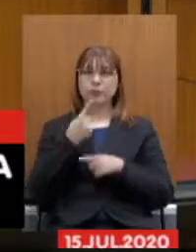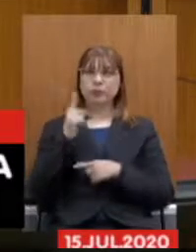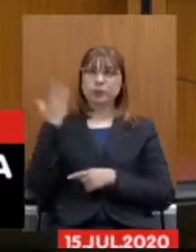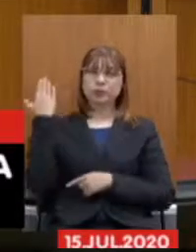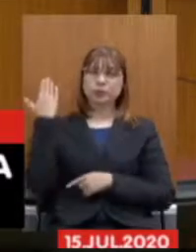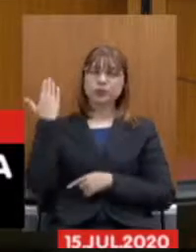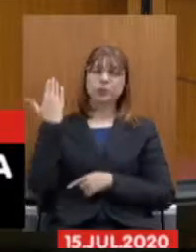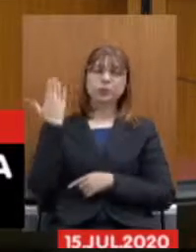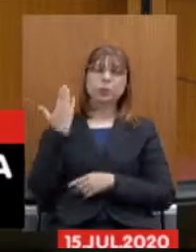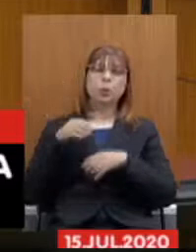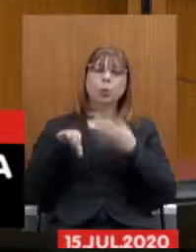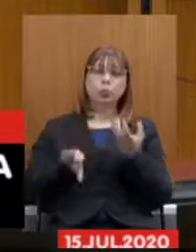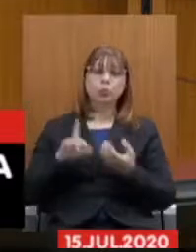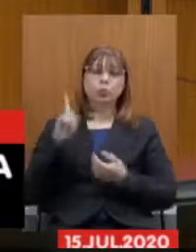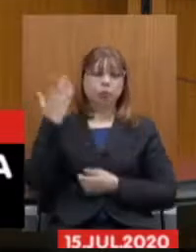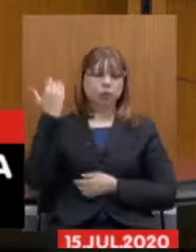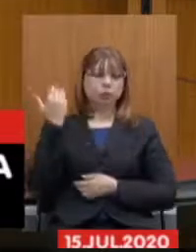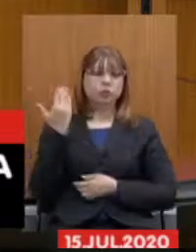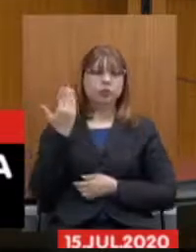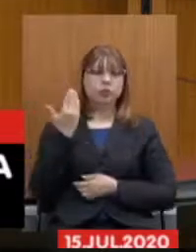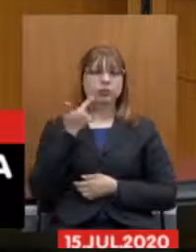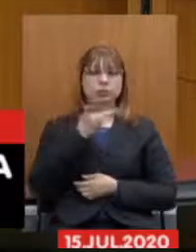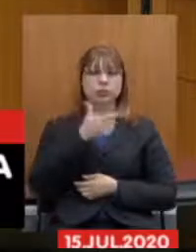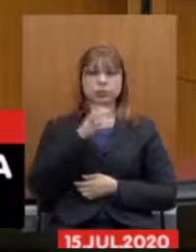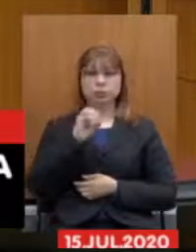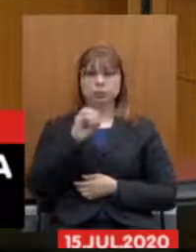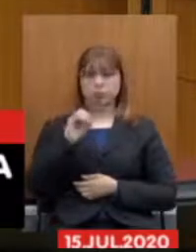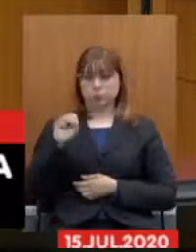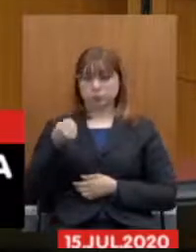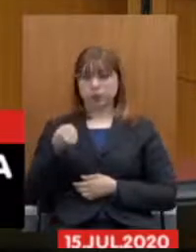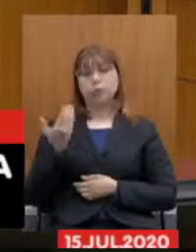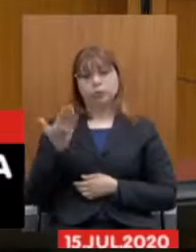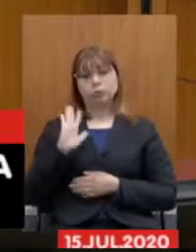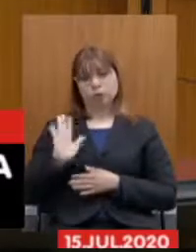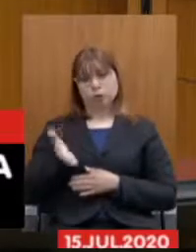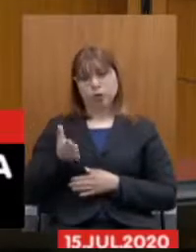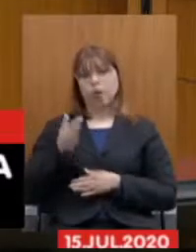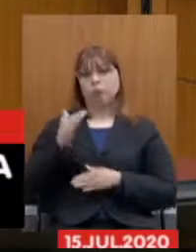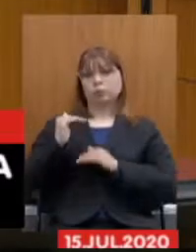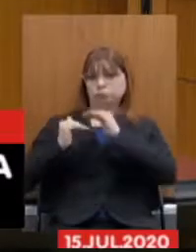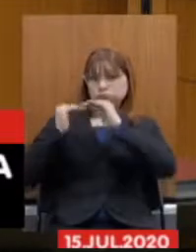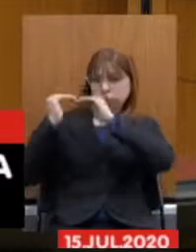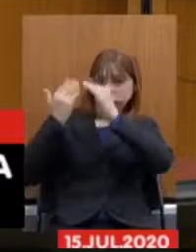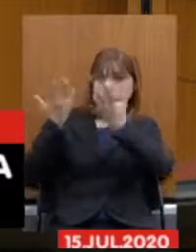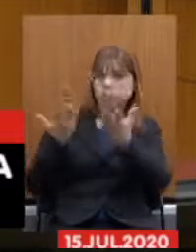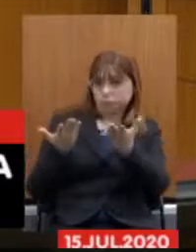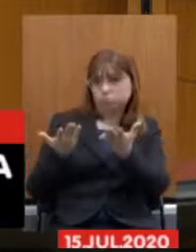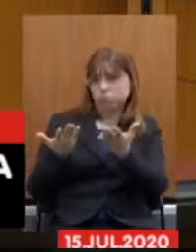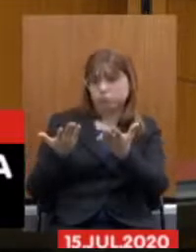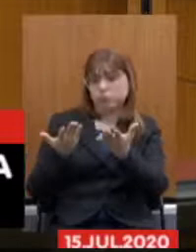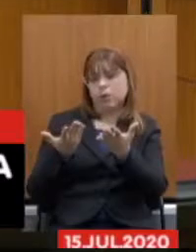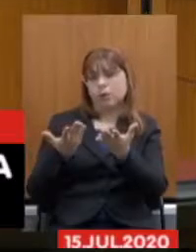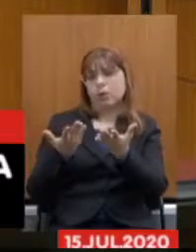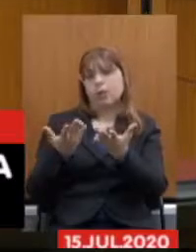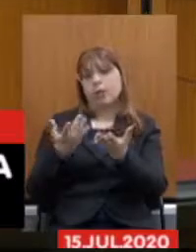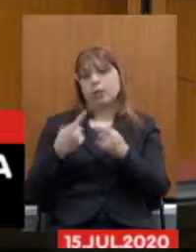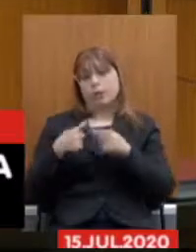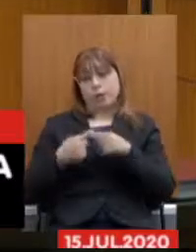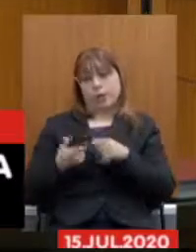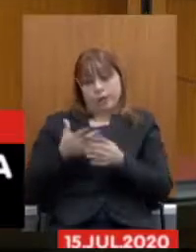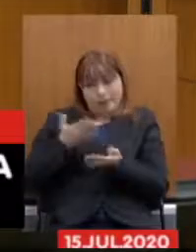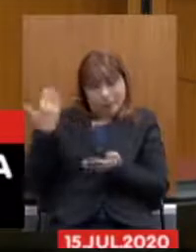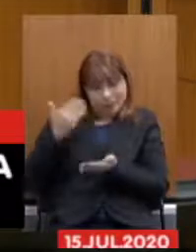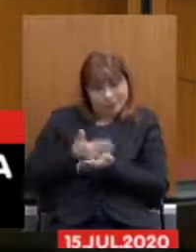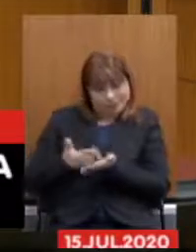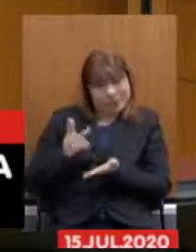na Junta foi em 2008, então os servidores já progrediram na carreira. Inicialmente, é um salário muito menor que isso.